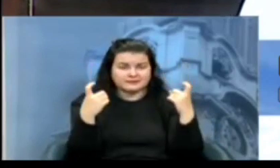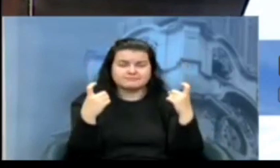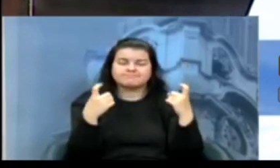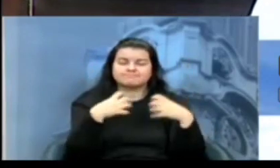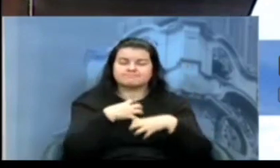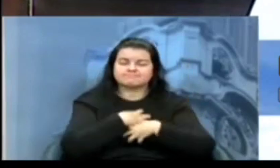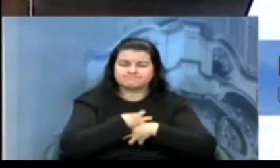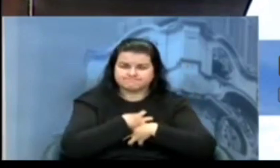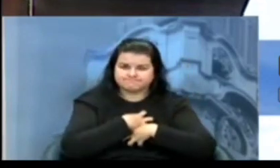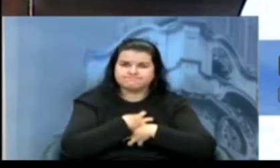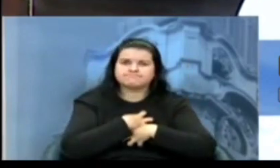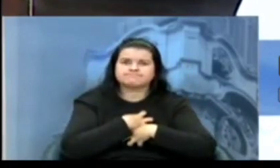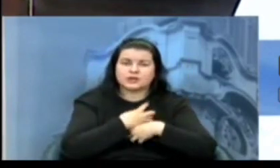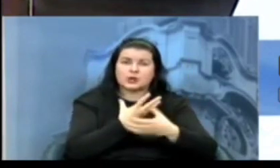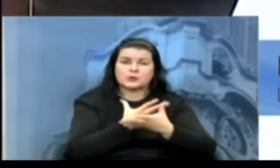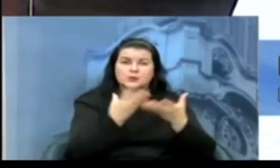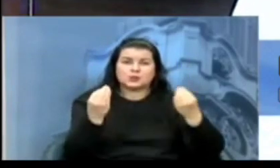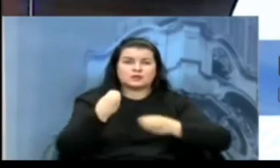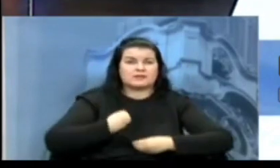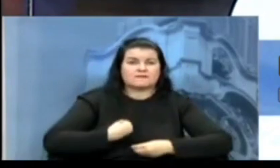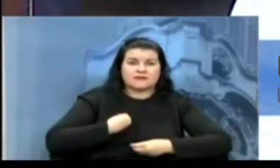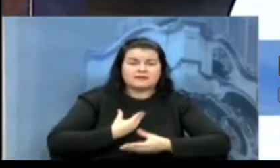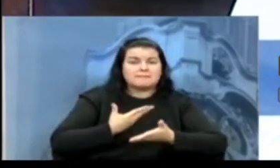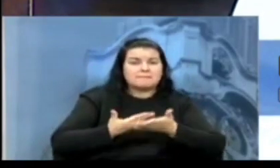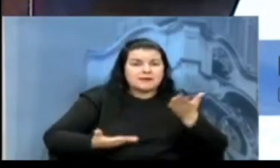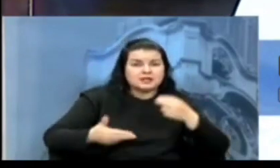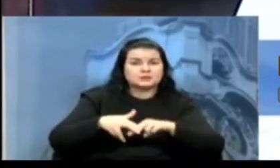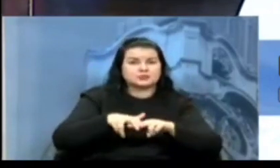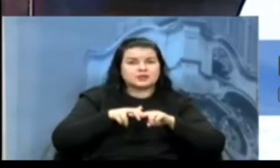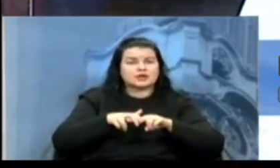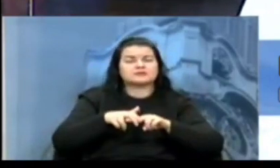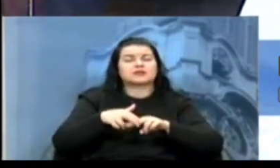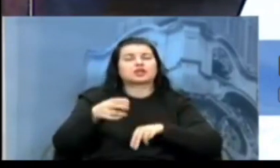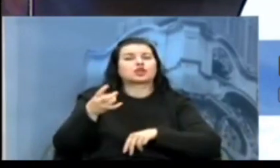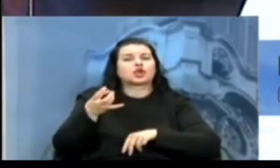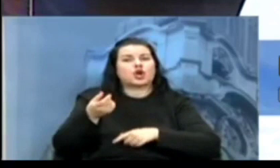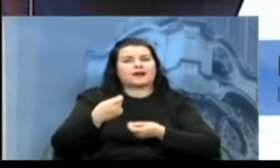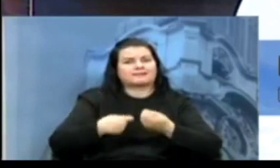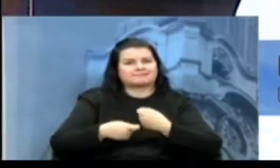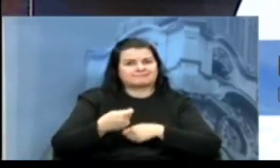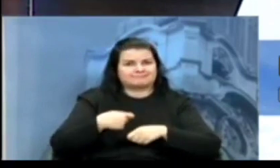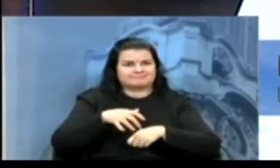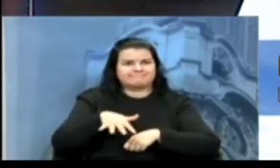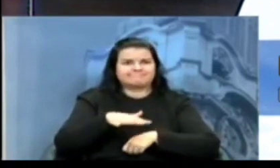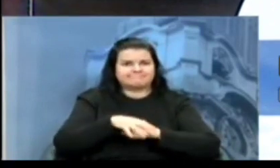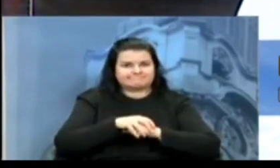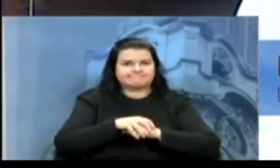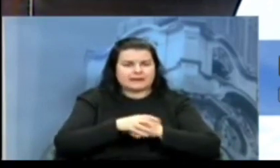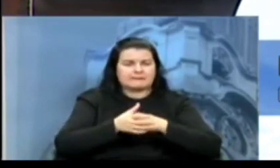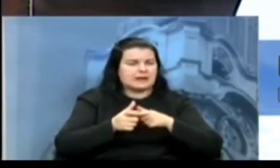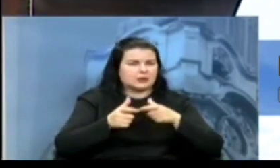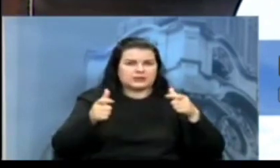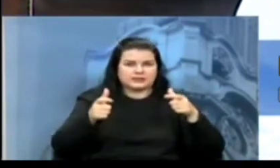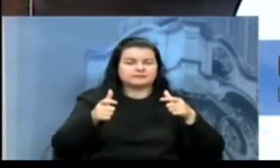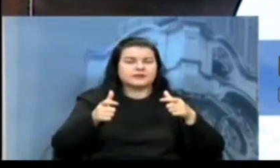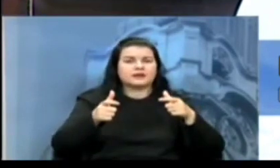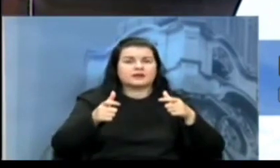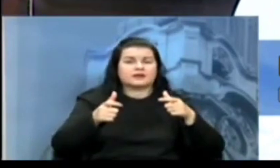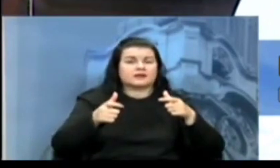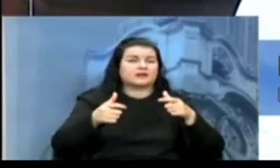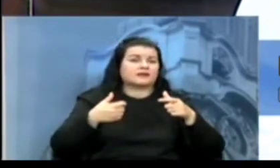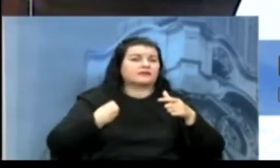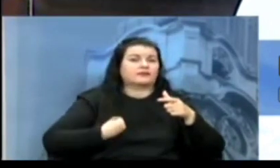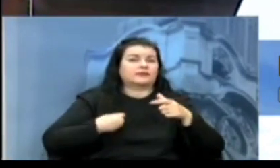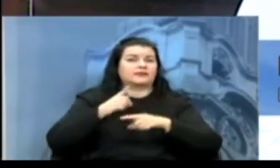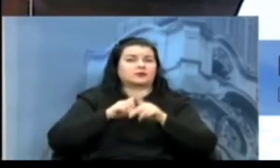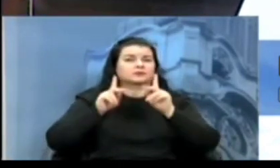vidas ceifadas pelo tráfico de drogas, na grande maioria das vezes. Vidas roubadas para o tráfico